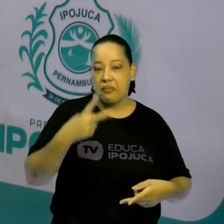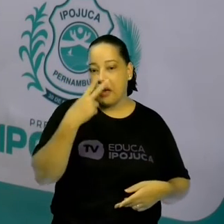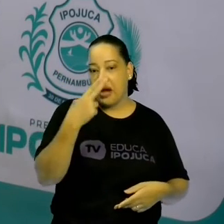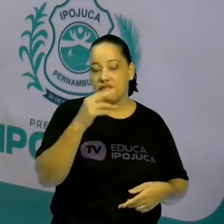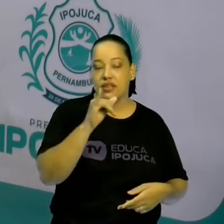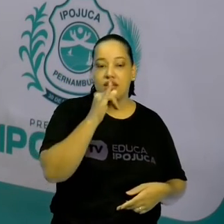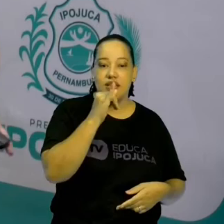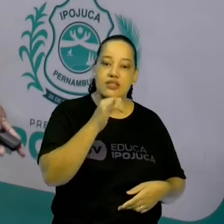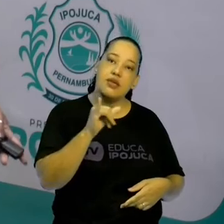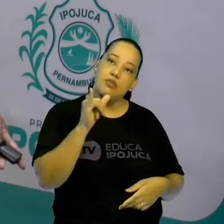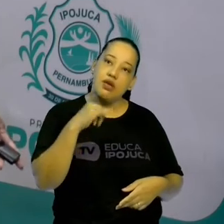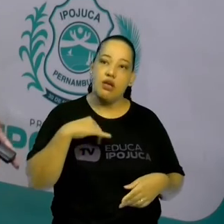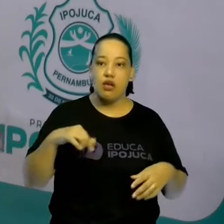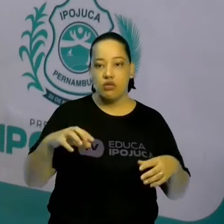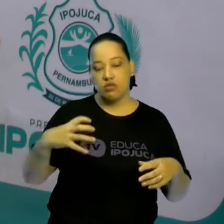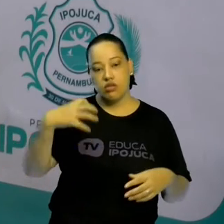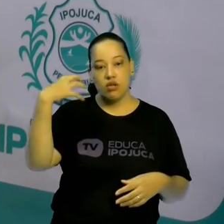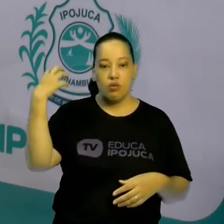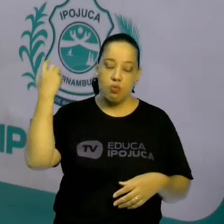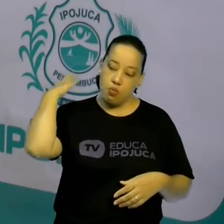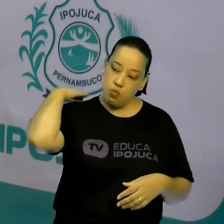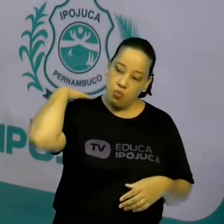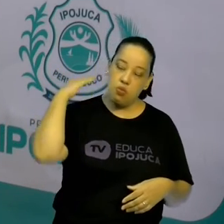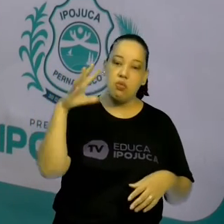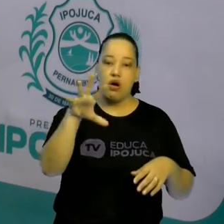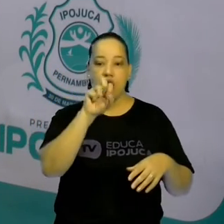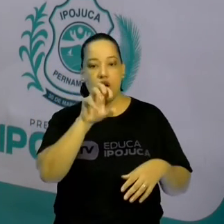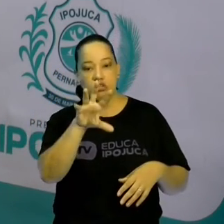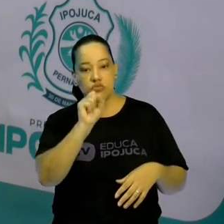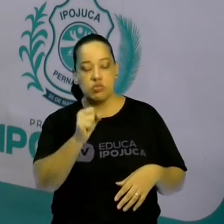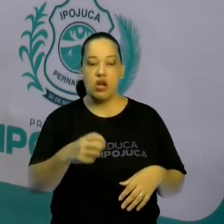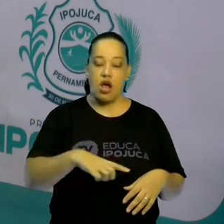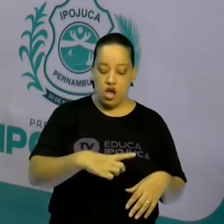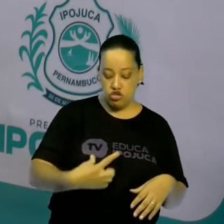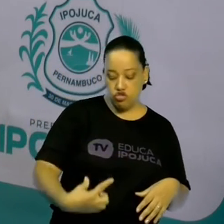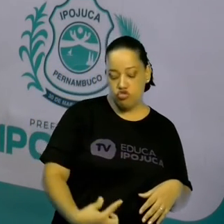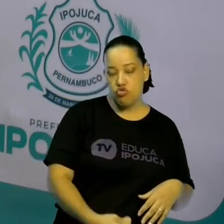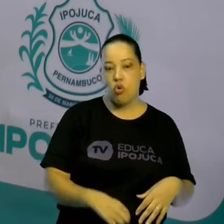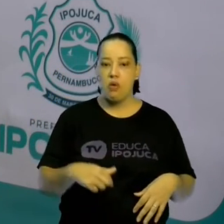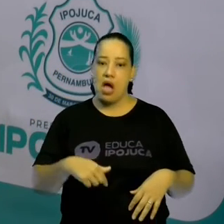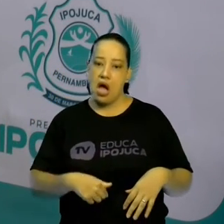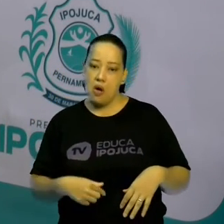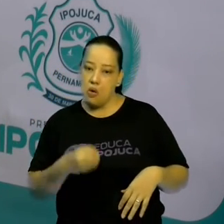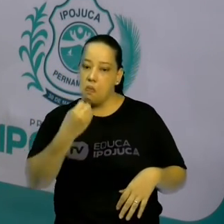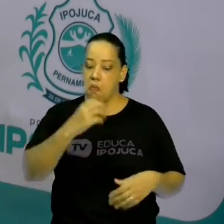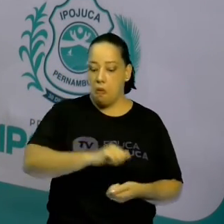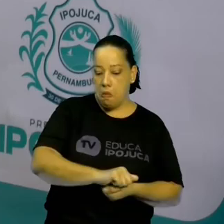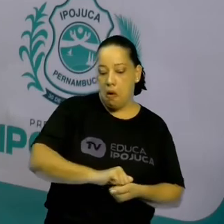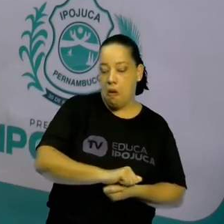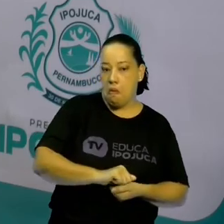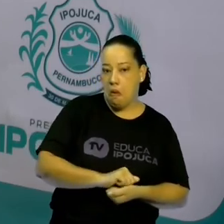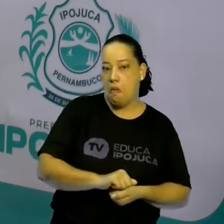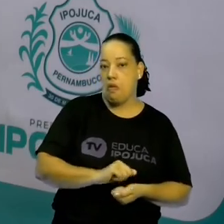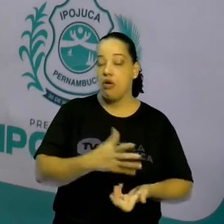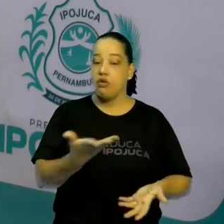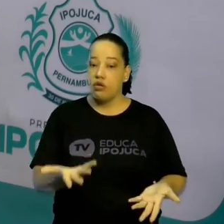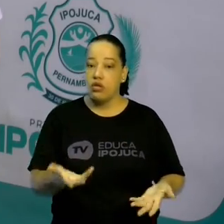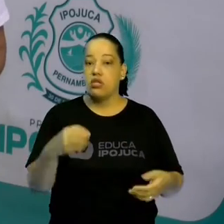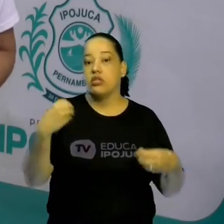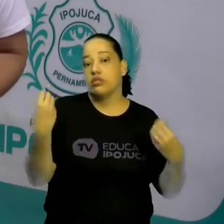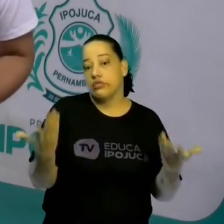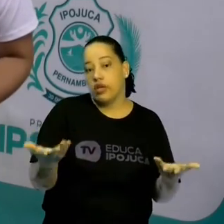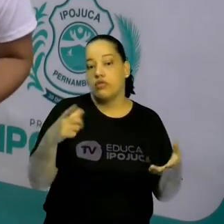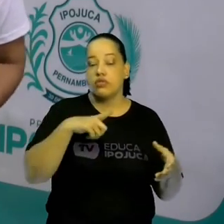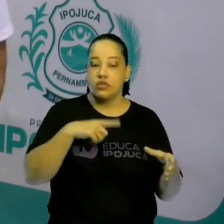Por exemplo, eu tenho um pulmão que serve para respirar. Eu tenho um estômago que serve para fazer digestão. Então, eu vou ter organelas que também